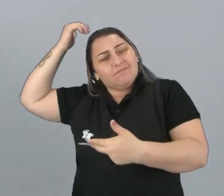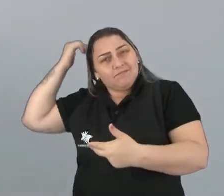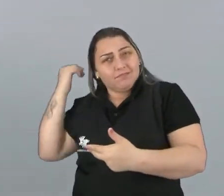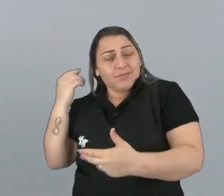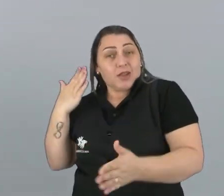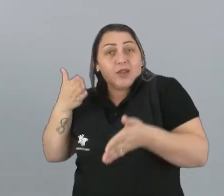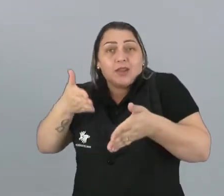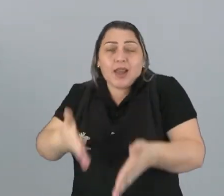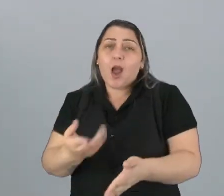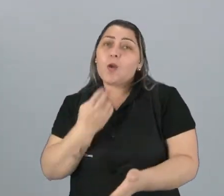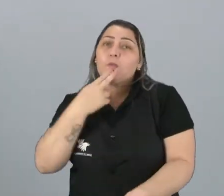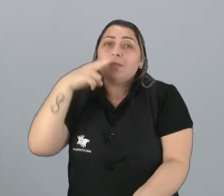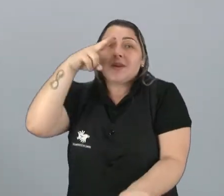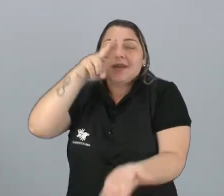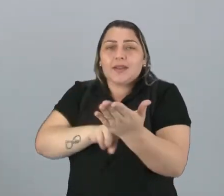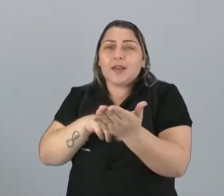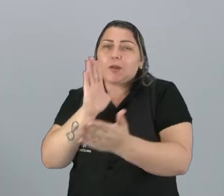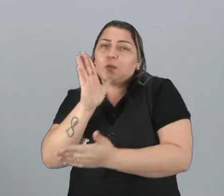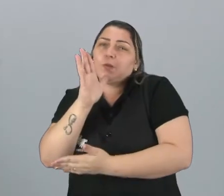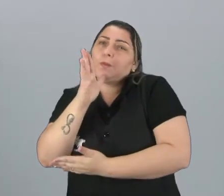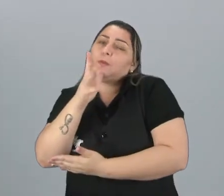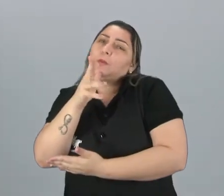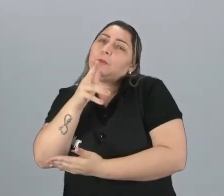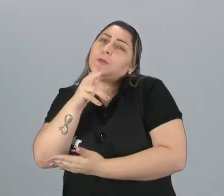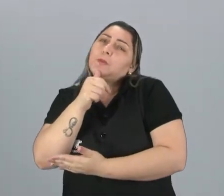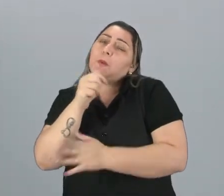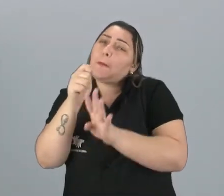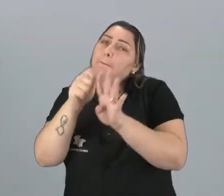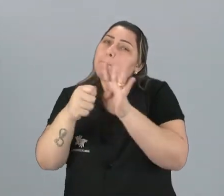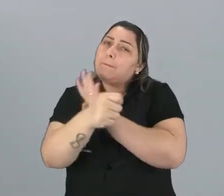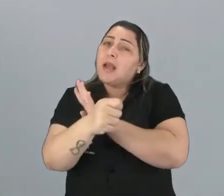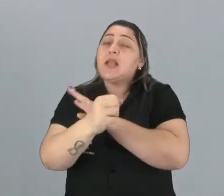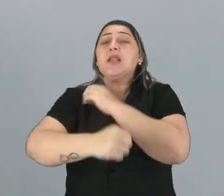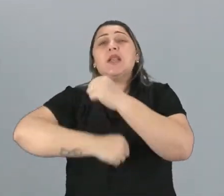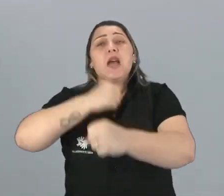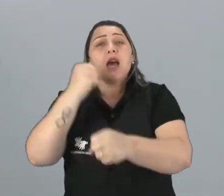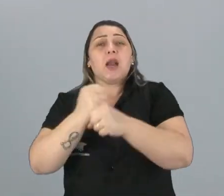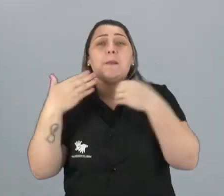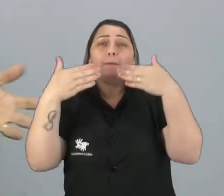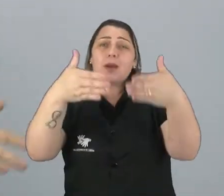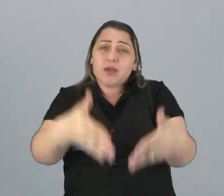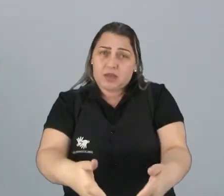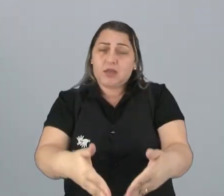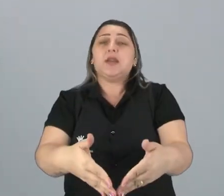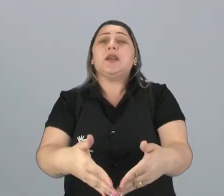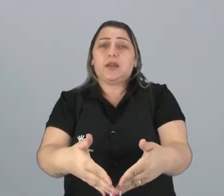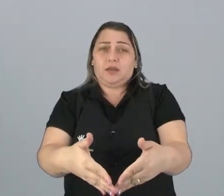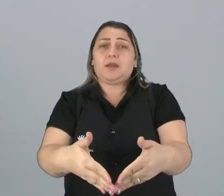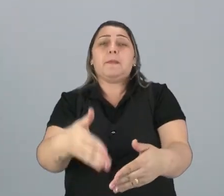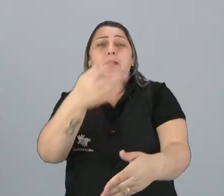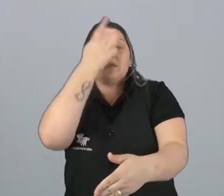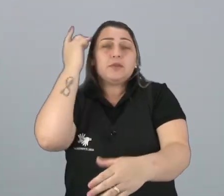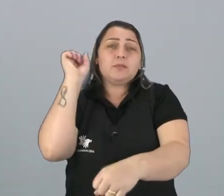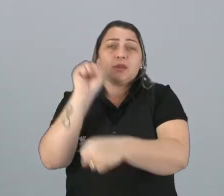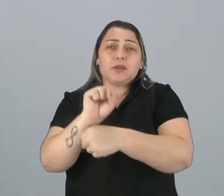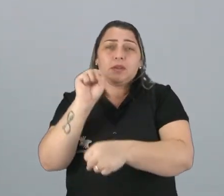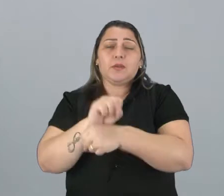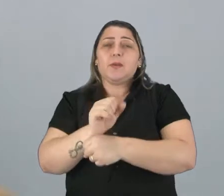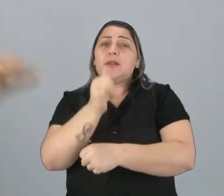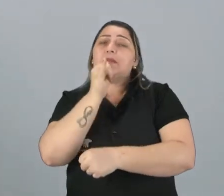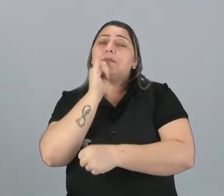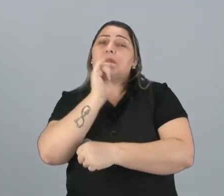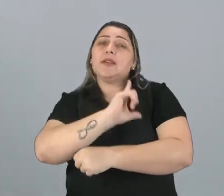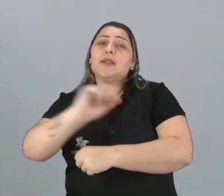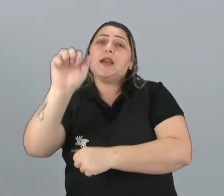para chegar uma carta, demorava meses, até ano, para chegar uma carta no seu destinatário, saindo, por exemplo,